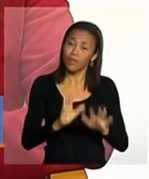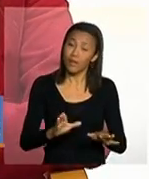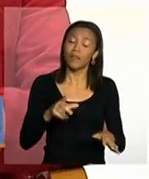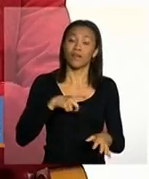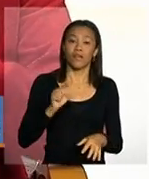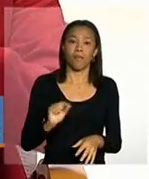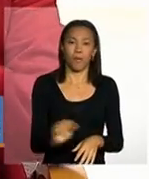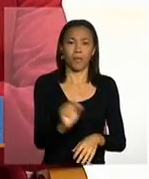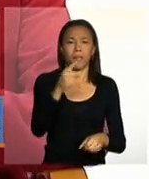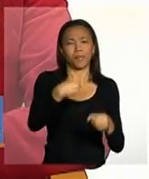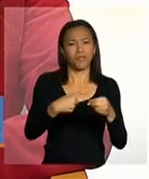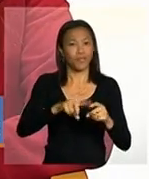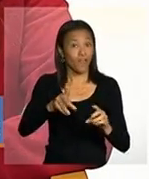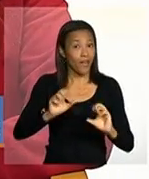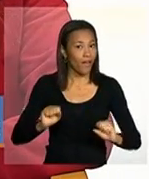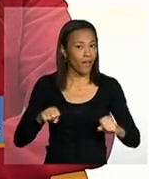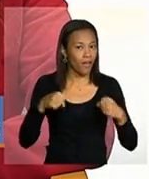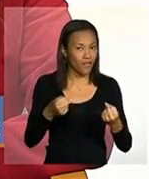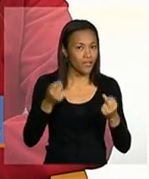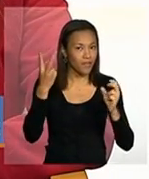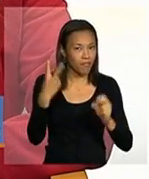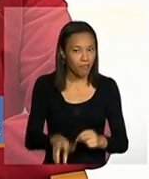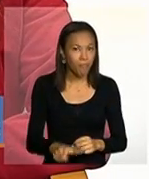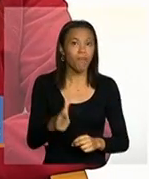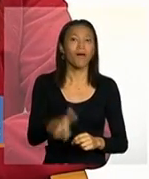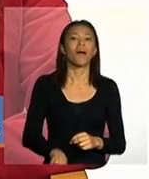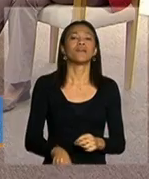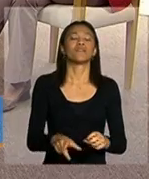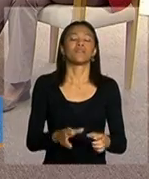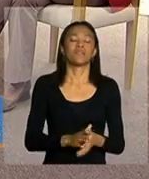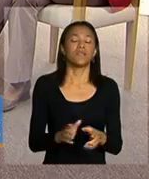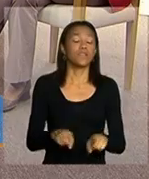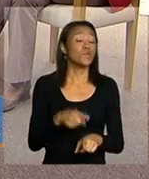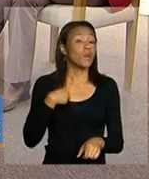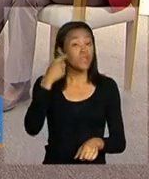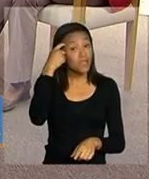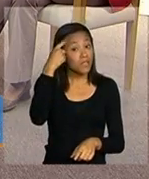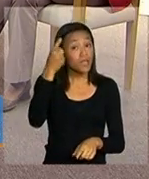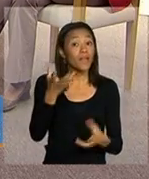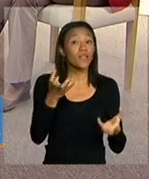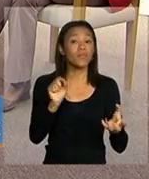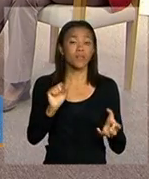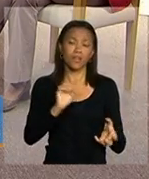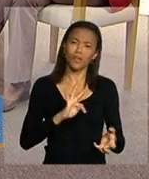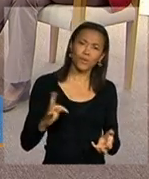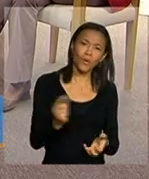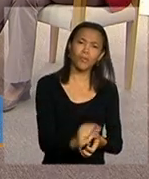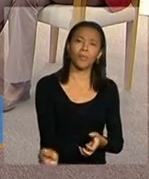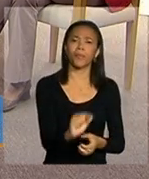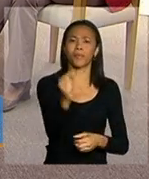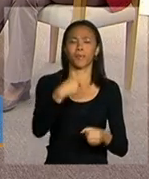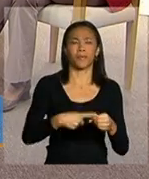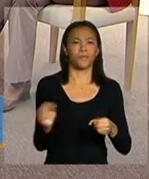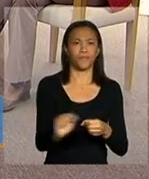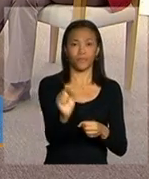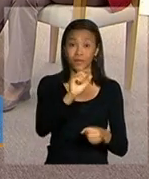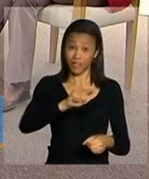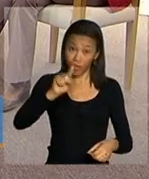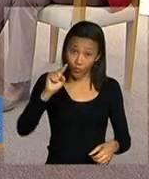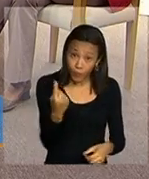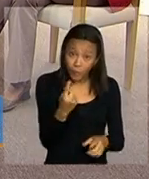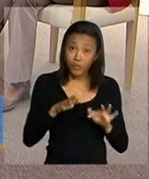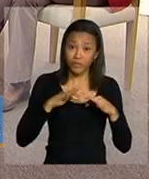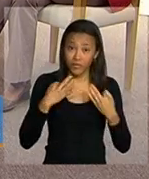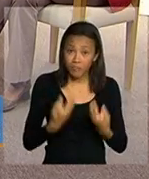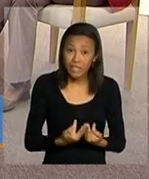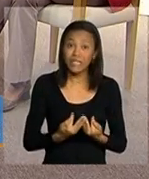utilizam eles só vão reforçar um pouco mais essa ideia e aí o que a gente quer com a instrução operacional é que todos os municípios que se tiver uma família na